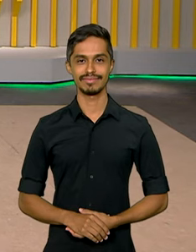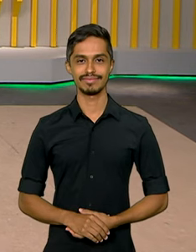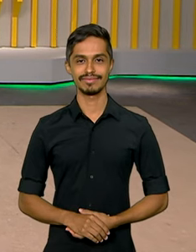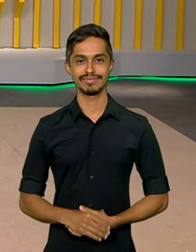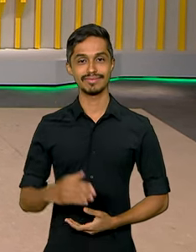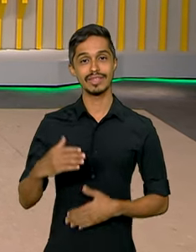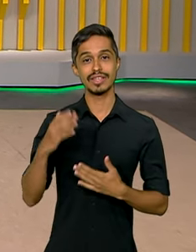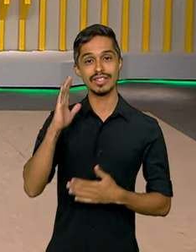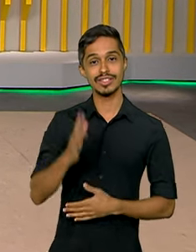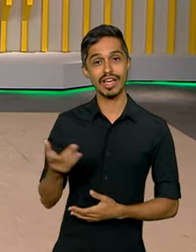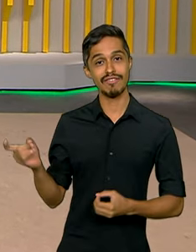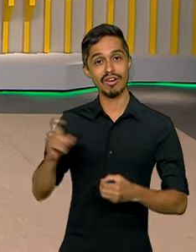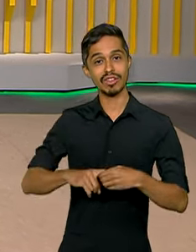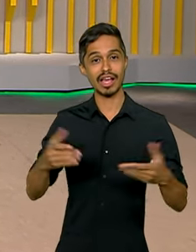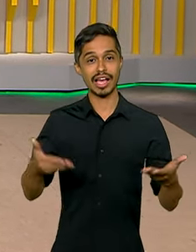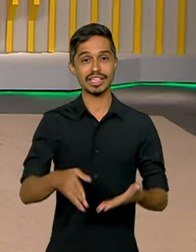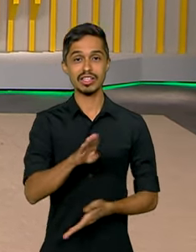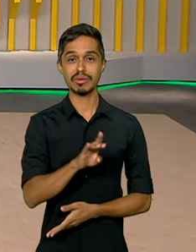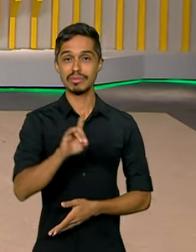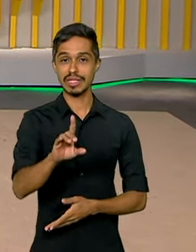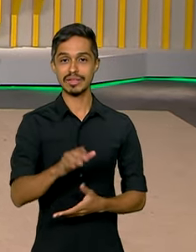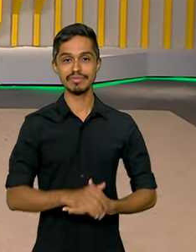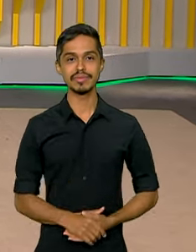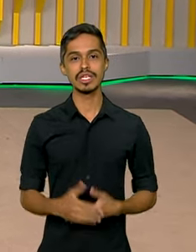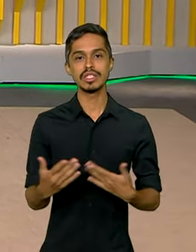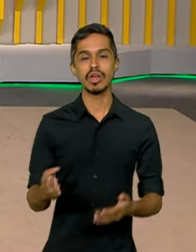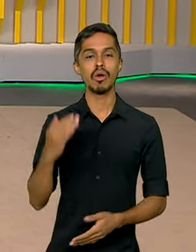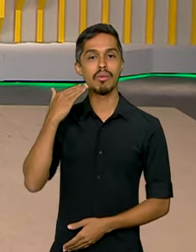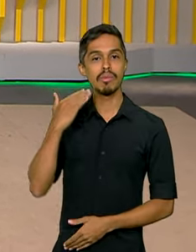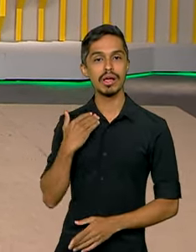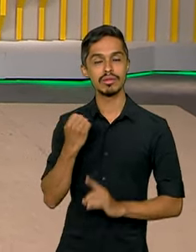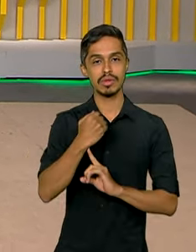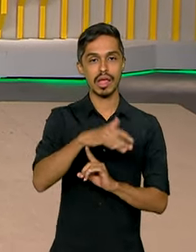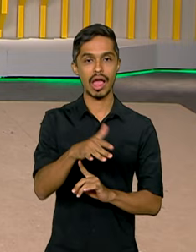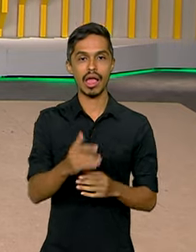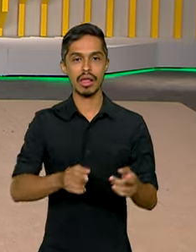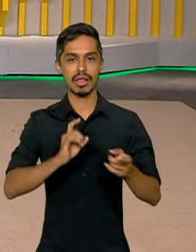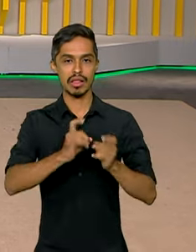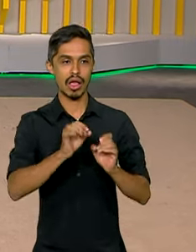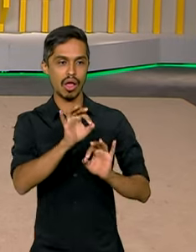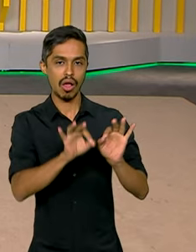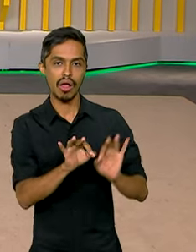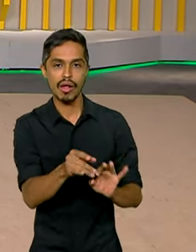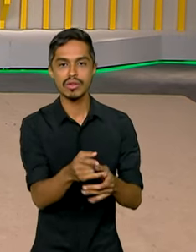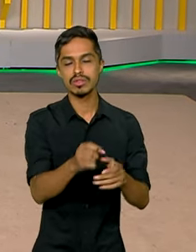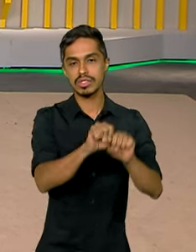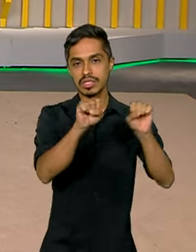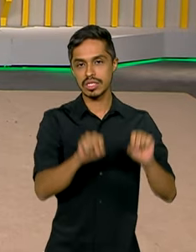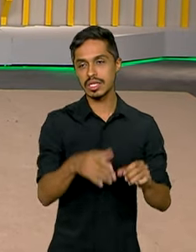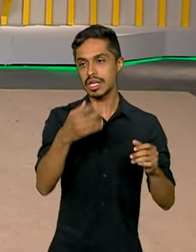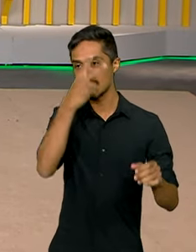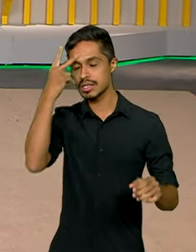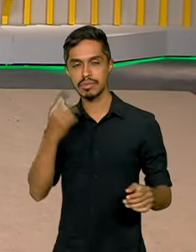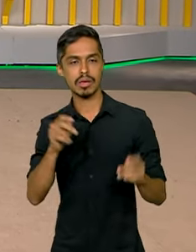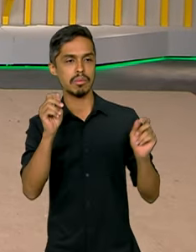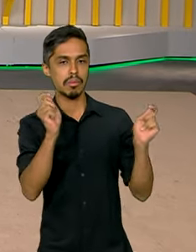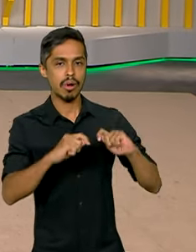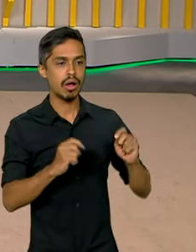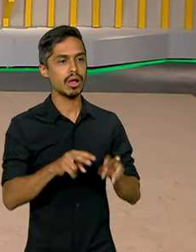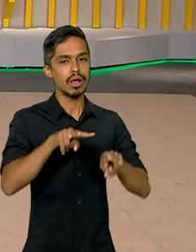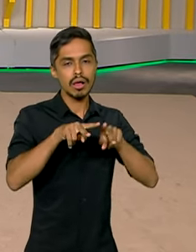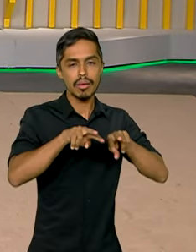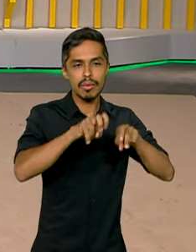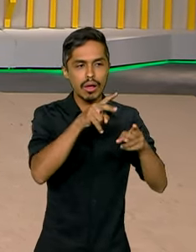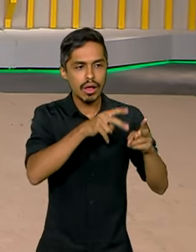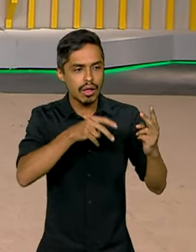Já estamos de volta aqui no Brasil em Dia e o Banco Central administra um sistema para que as pessoas consultem e resgatem